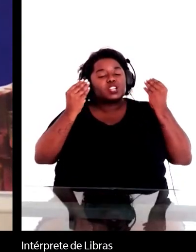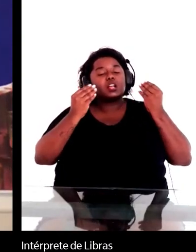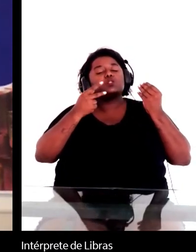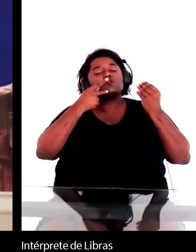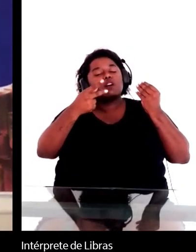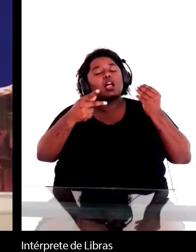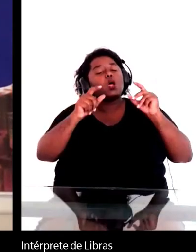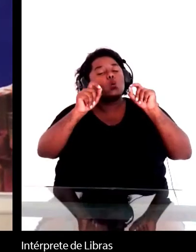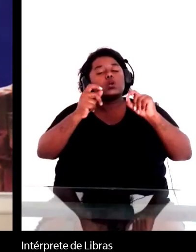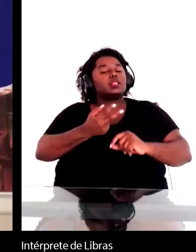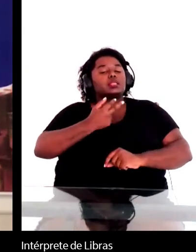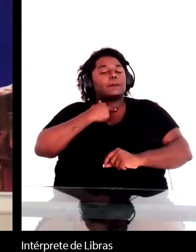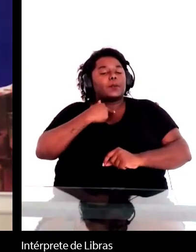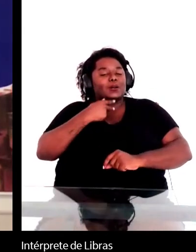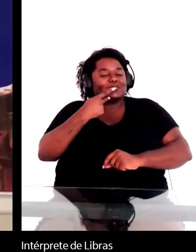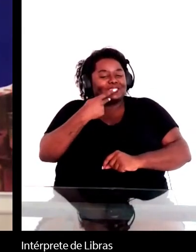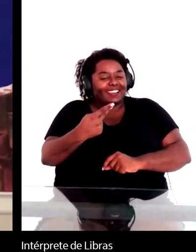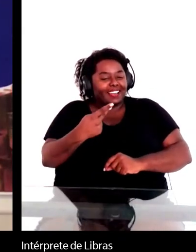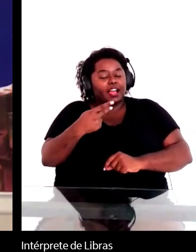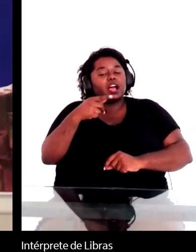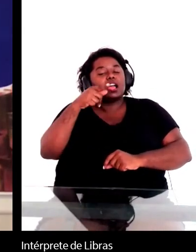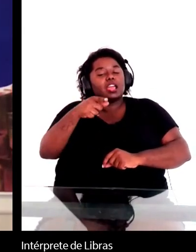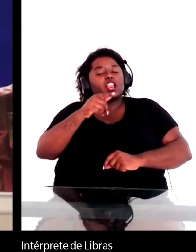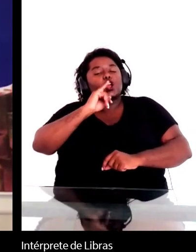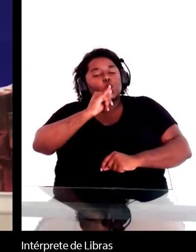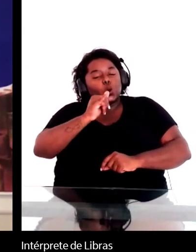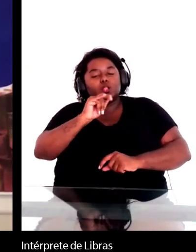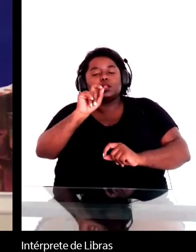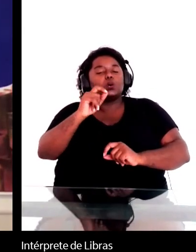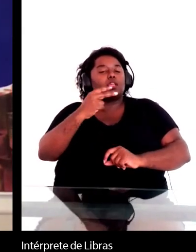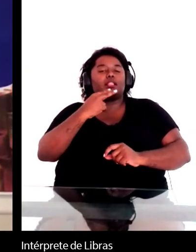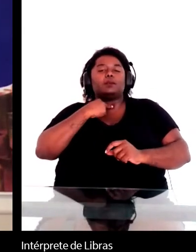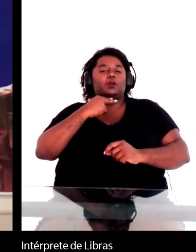pode ser dito então aí Machado essa